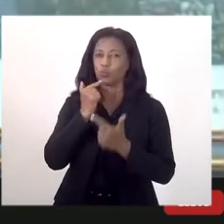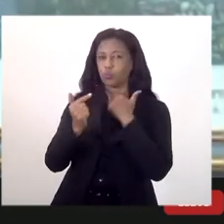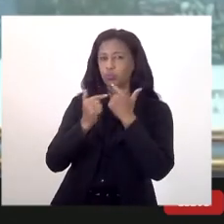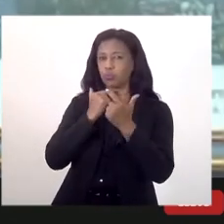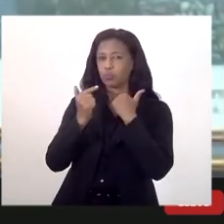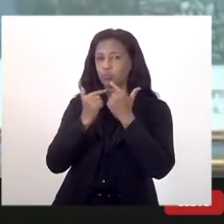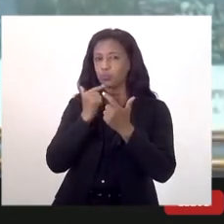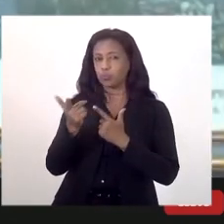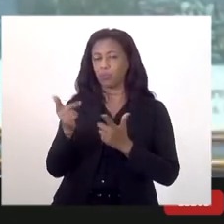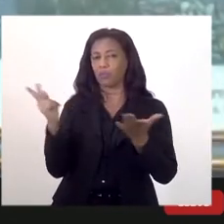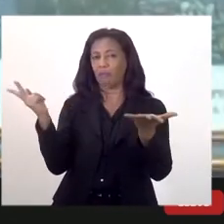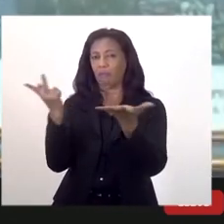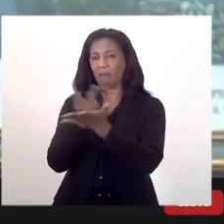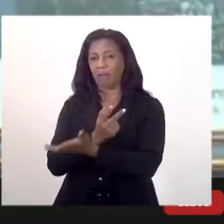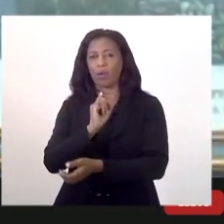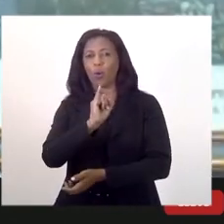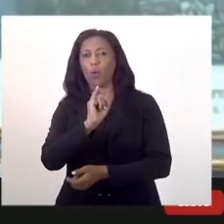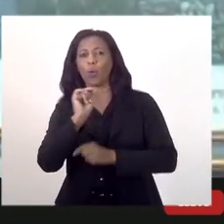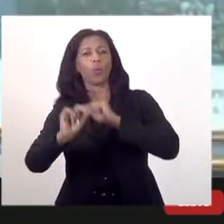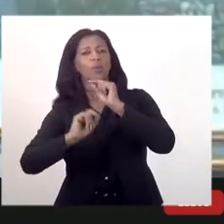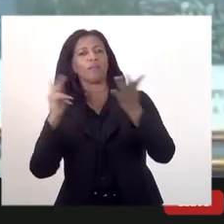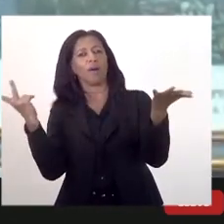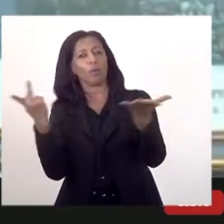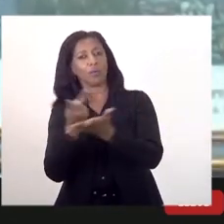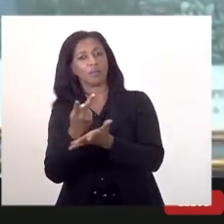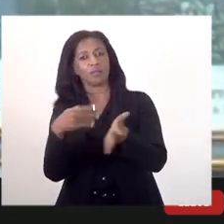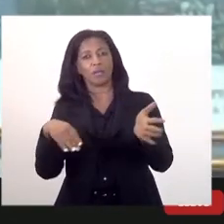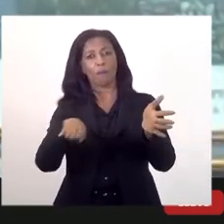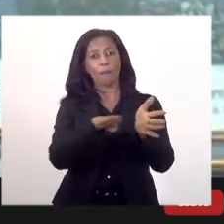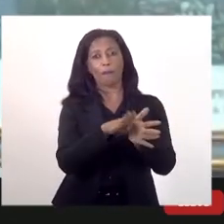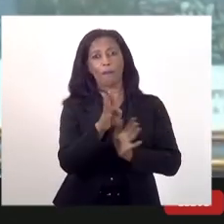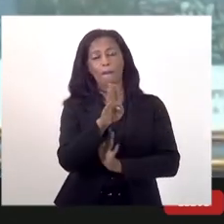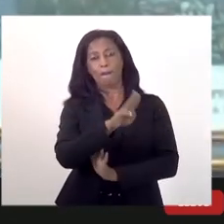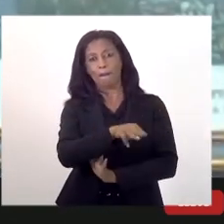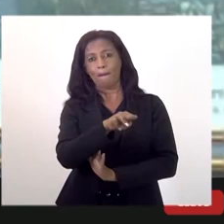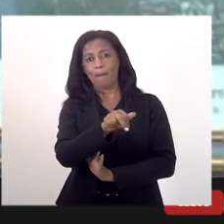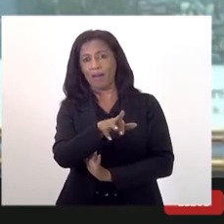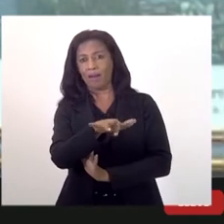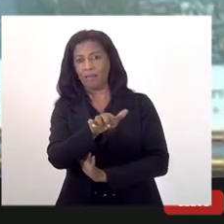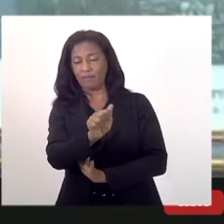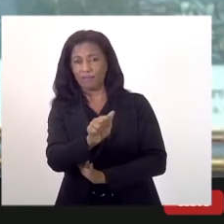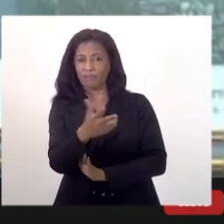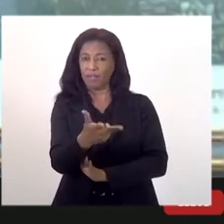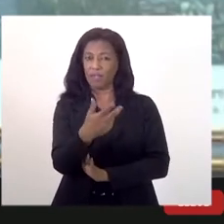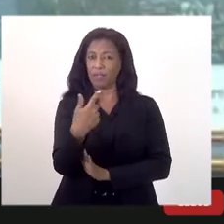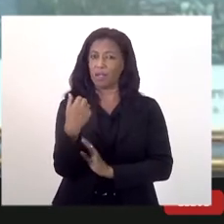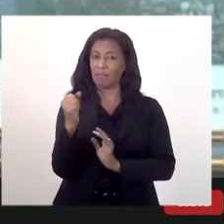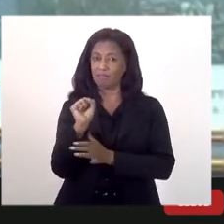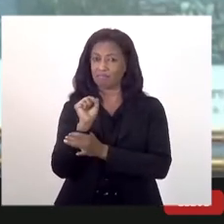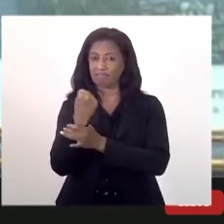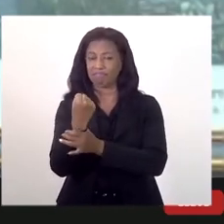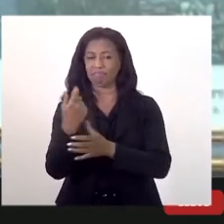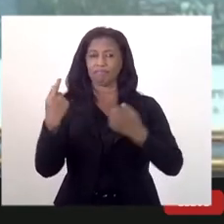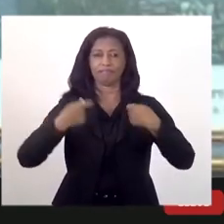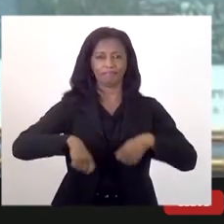frente da sua PPP, aconteceu com o Porto Maravilha, nós tivemos alguns problemas, eu acho que é muito importante trazer essa segurança. Está se avizinhando,